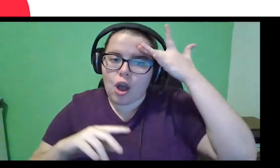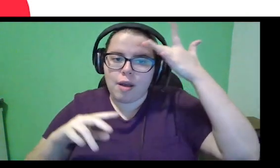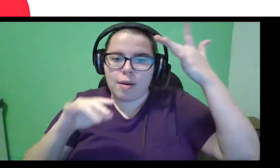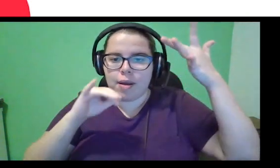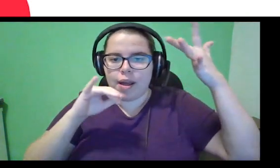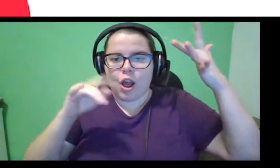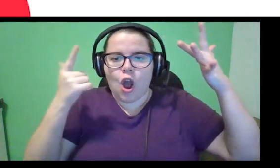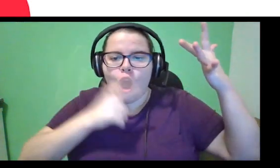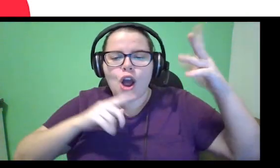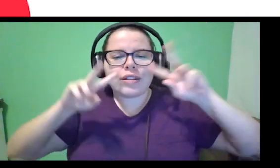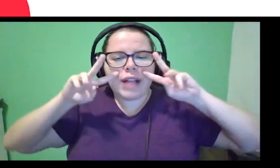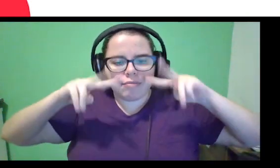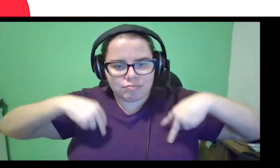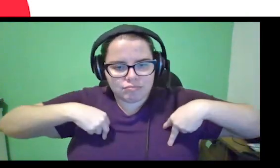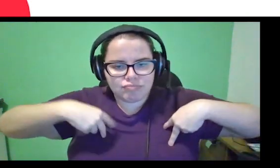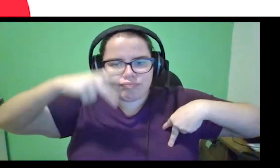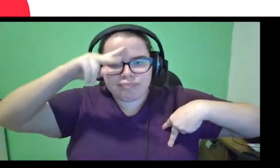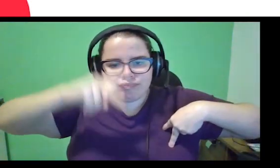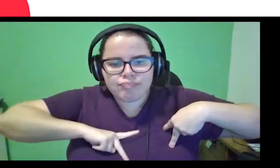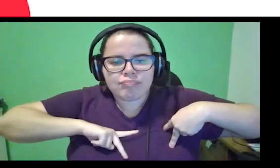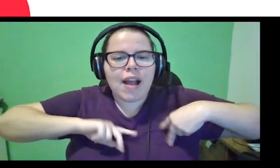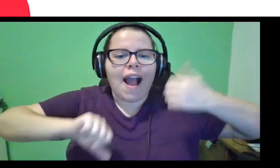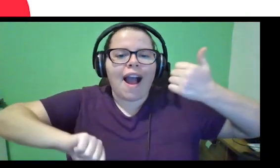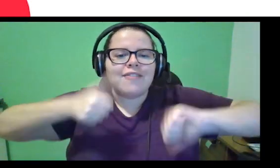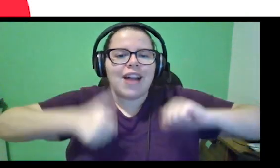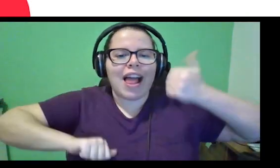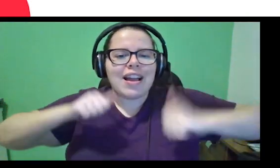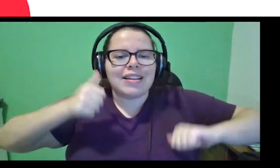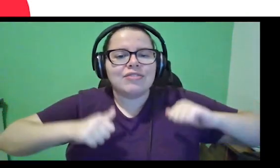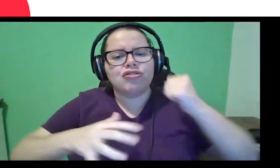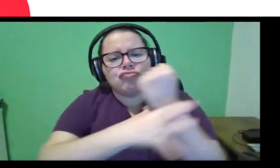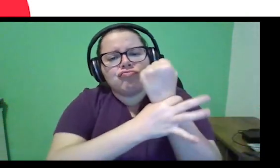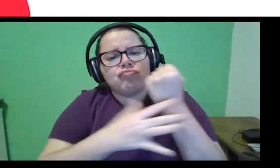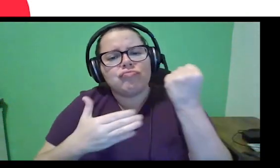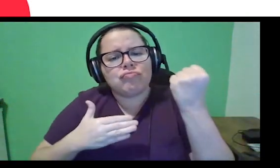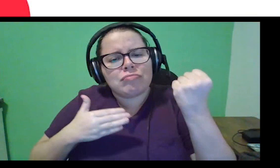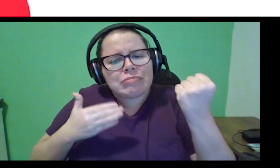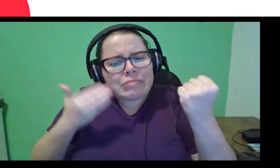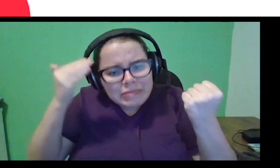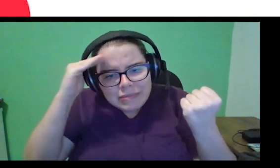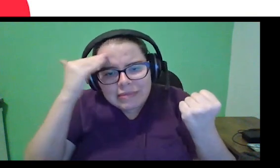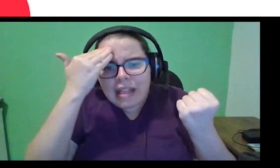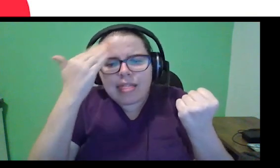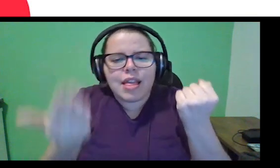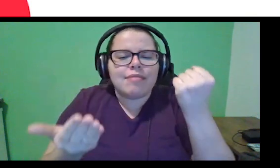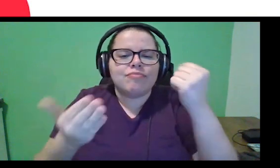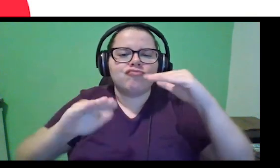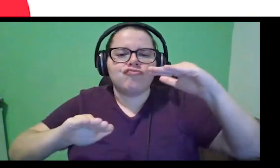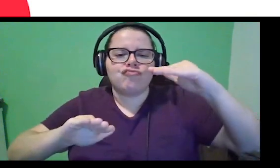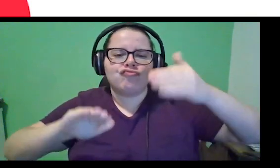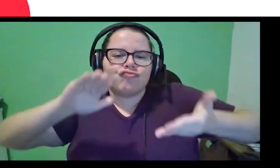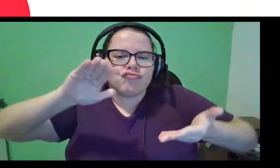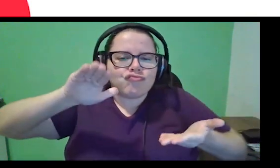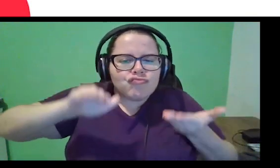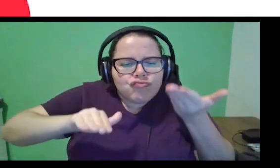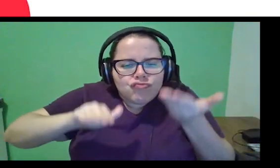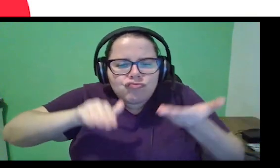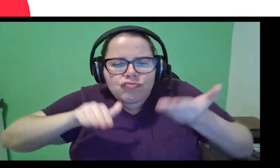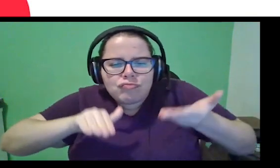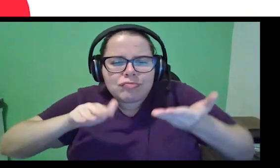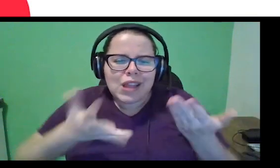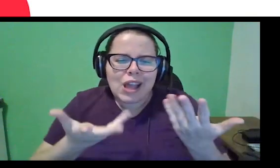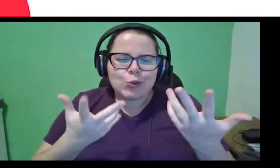-avaliam ali, isso é uma forma extremamente segura, é para entender como é que está o equilíbrio, né, dos times,